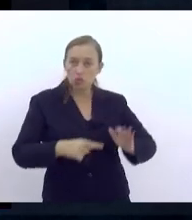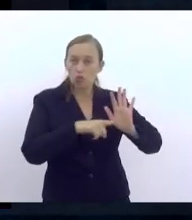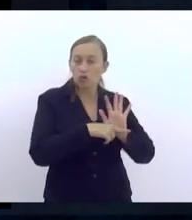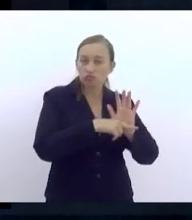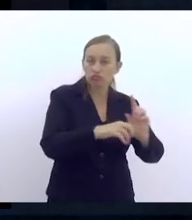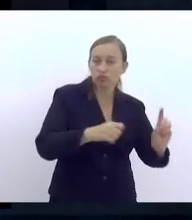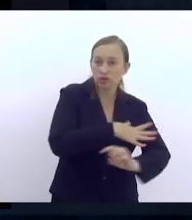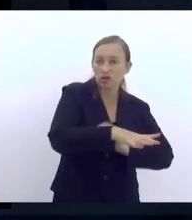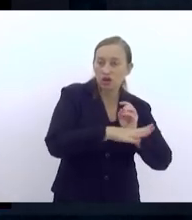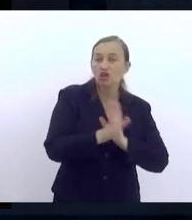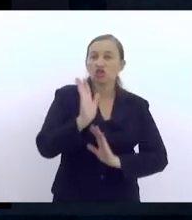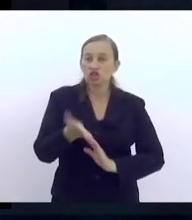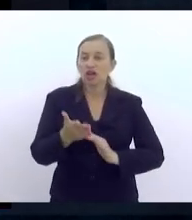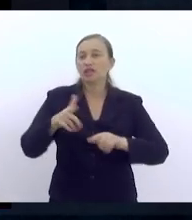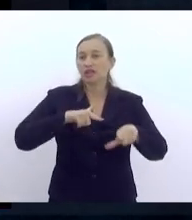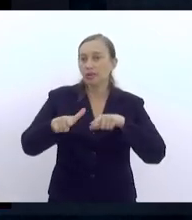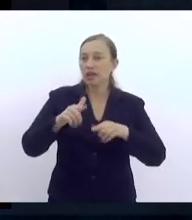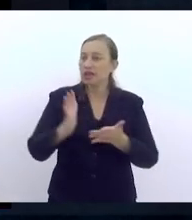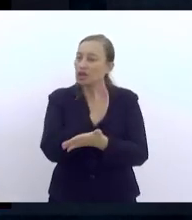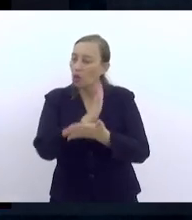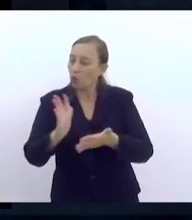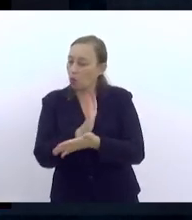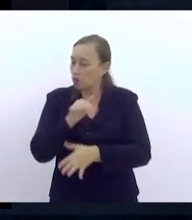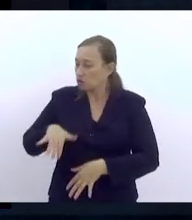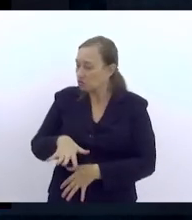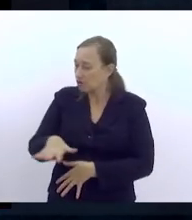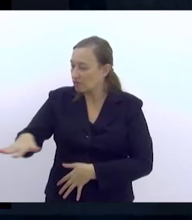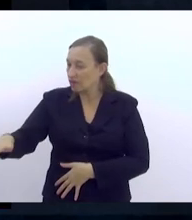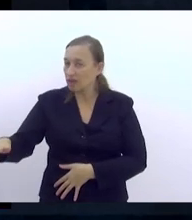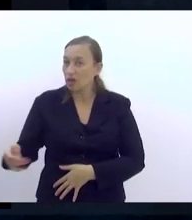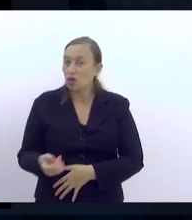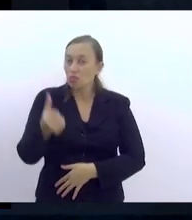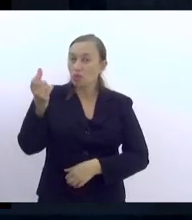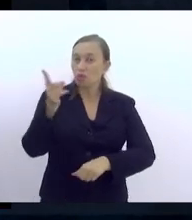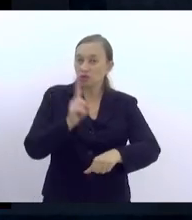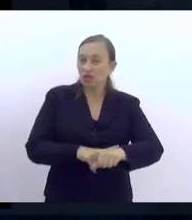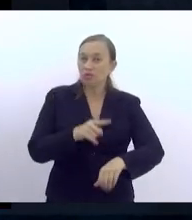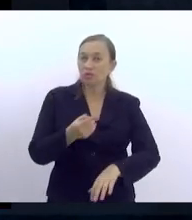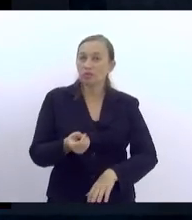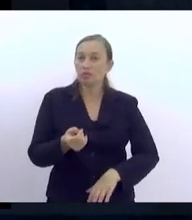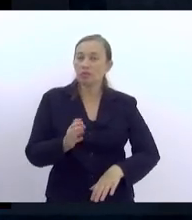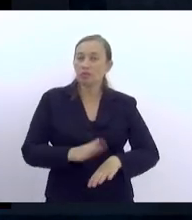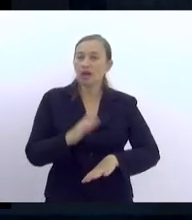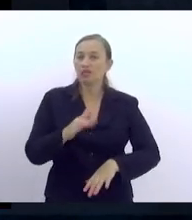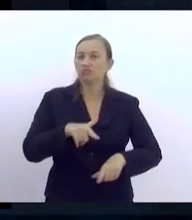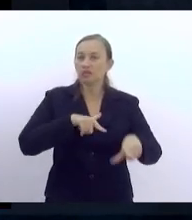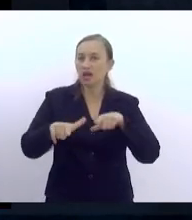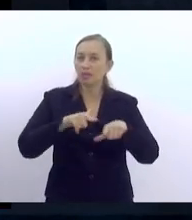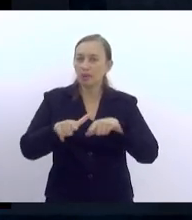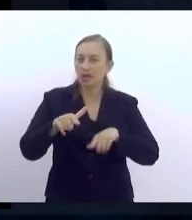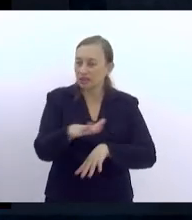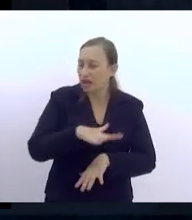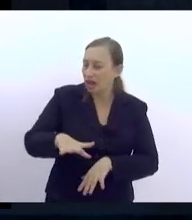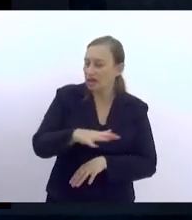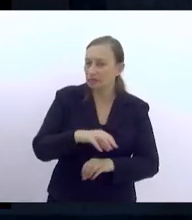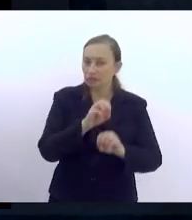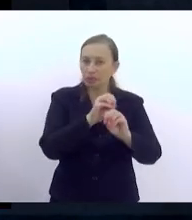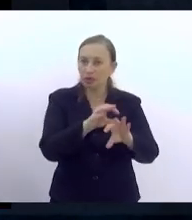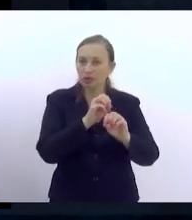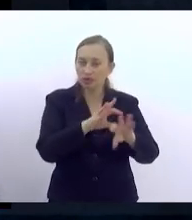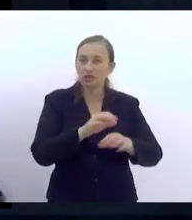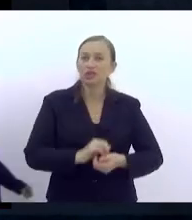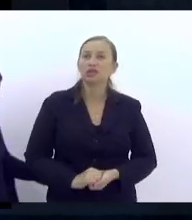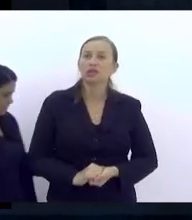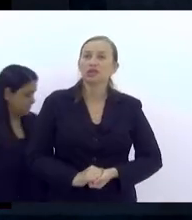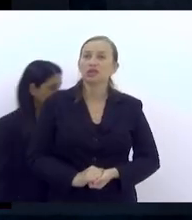trabalhei em algumas comunidades, e aqui eu fiquei um pouco mais de tempo, inclusive, fazendo um trabalho no campo da educação, ora